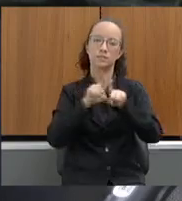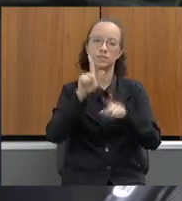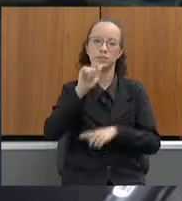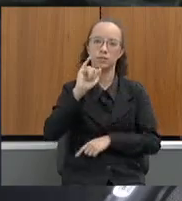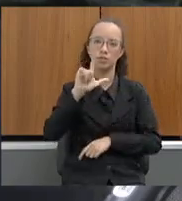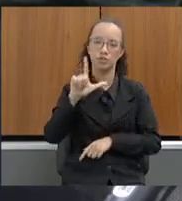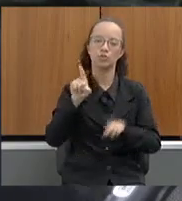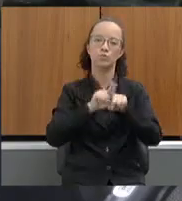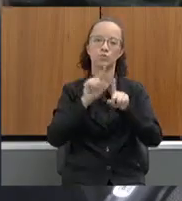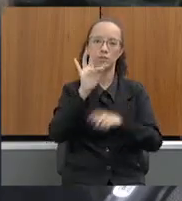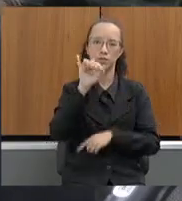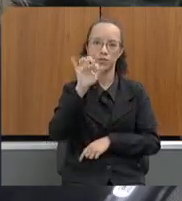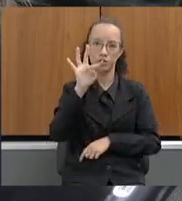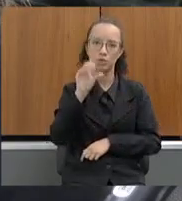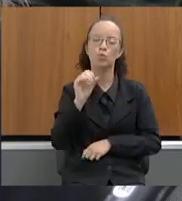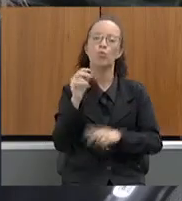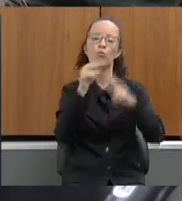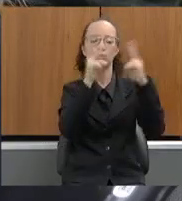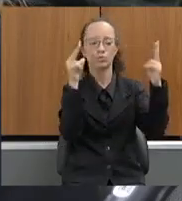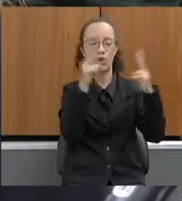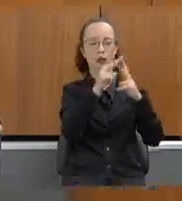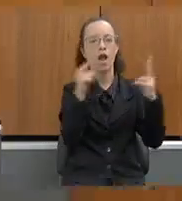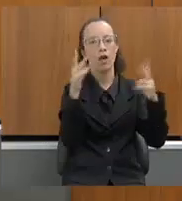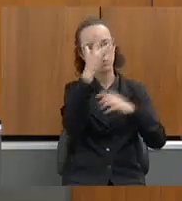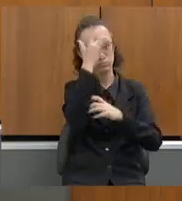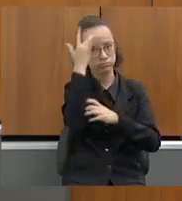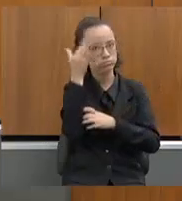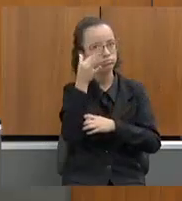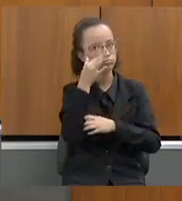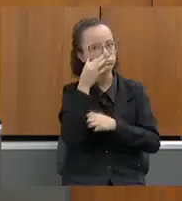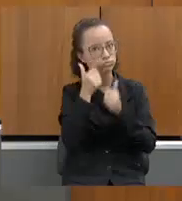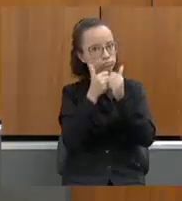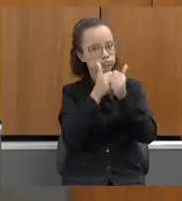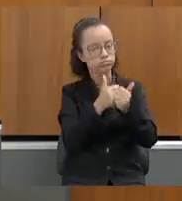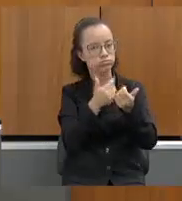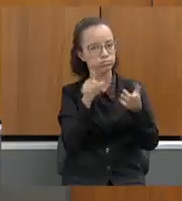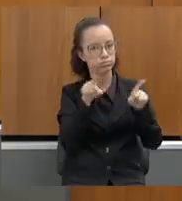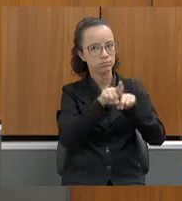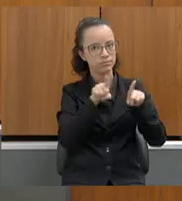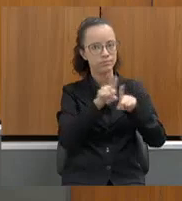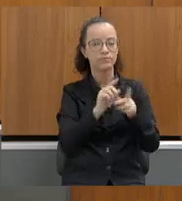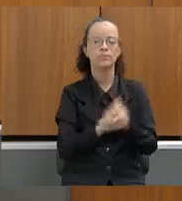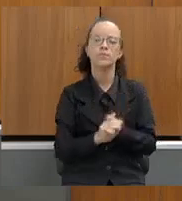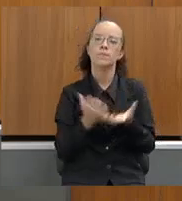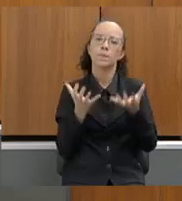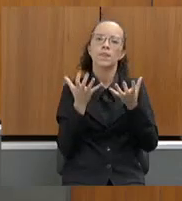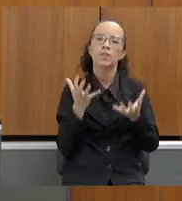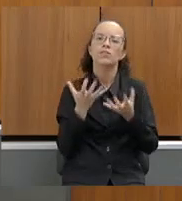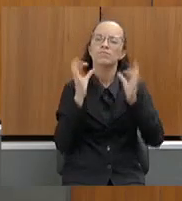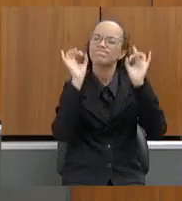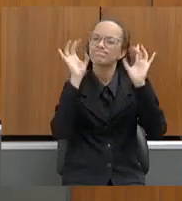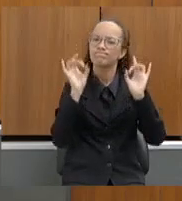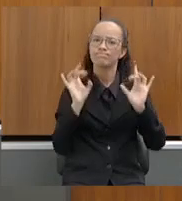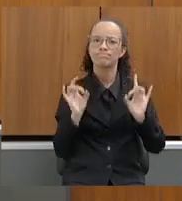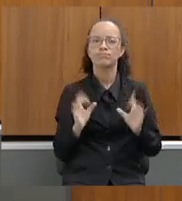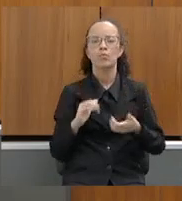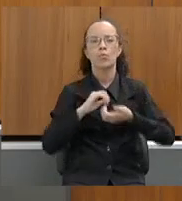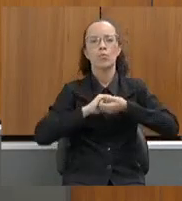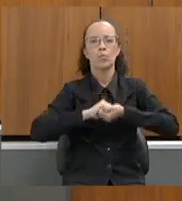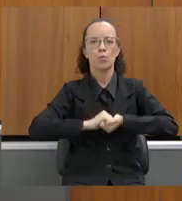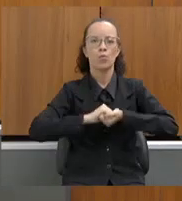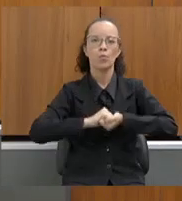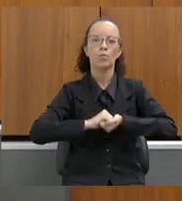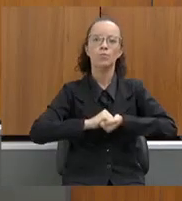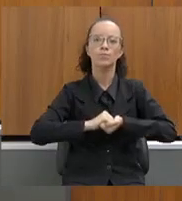Tito, os que estão virtualmente também nos acompanhando. E eu quero aqui, de uma forma muito especial, cumprimentar